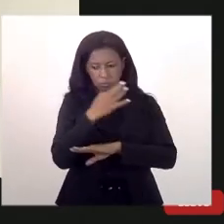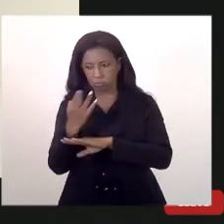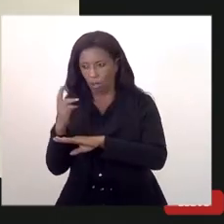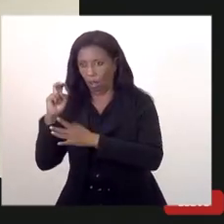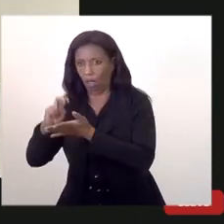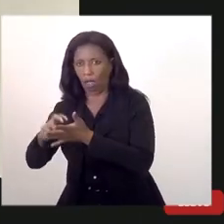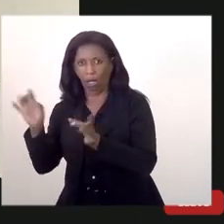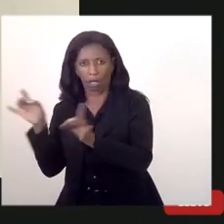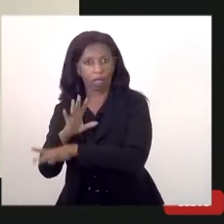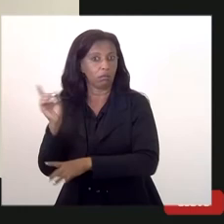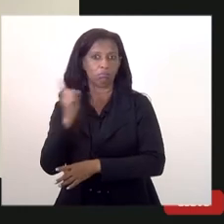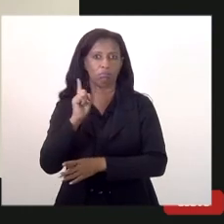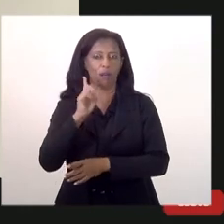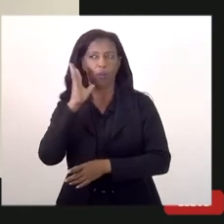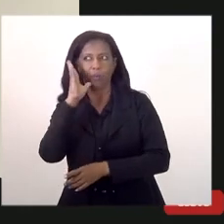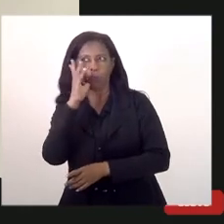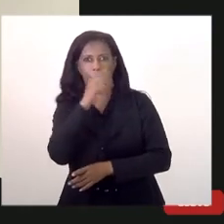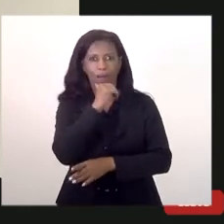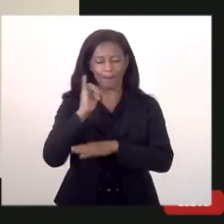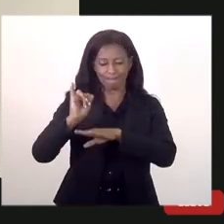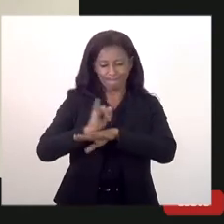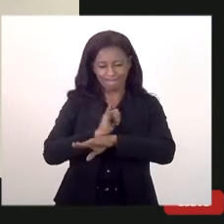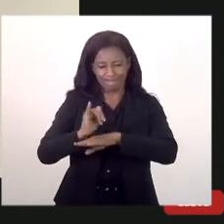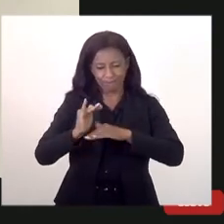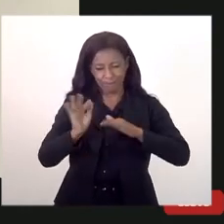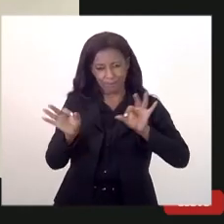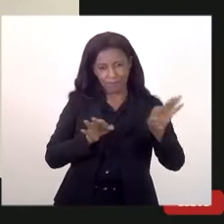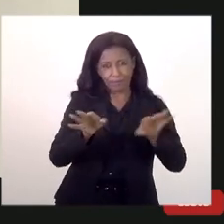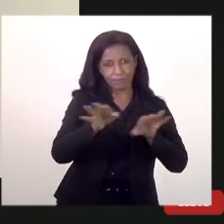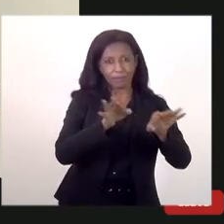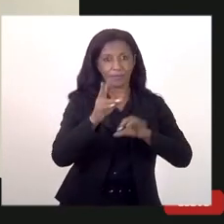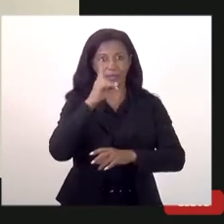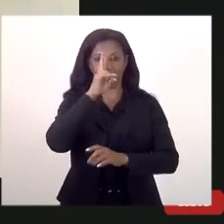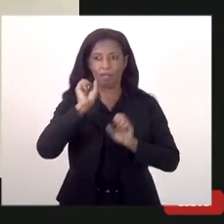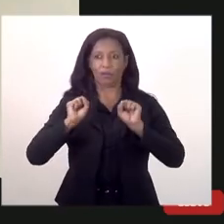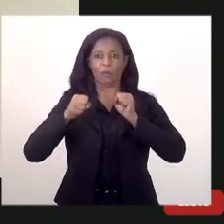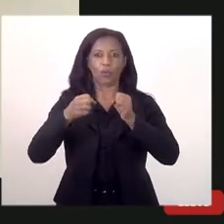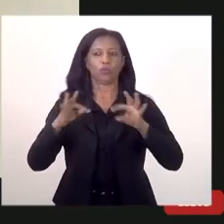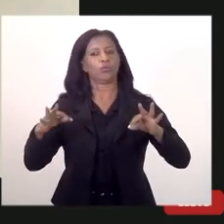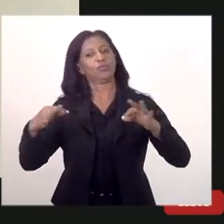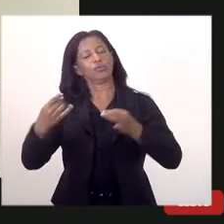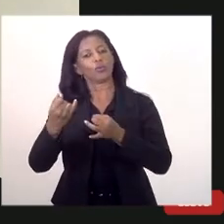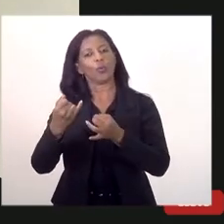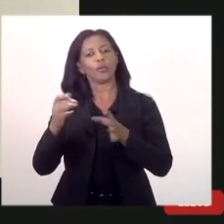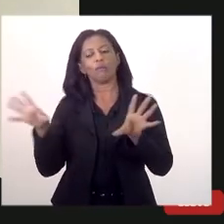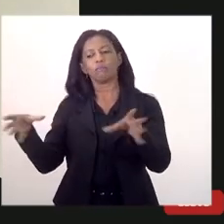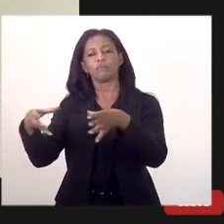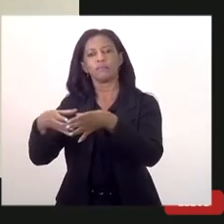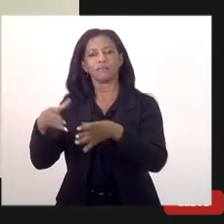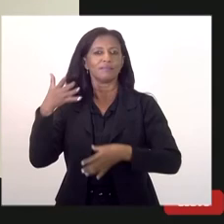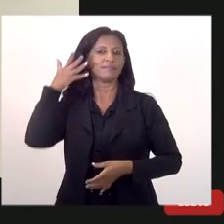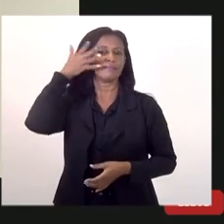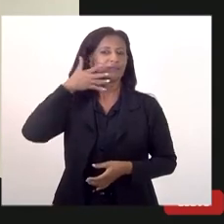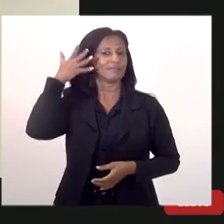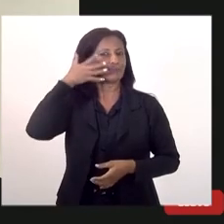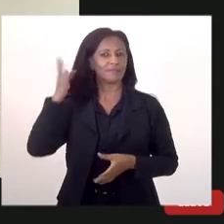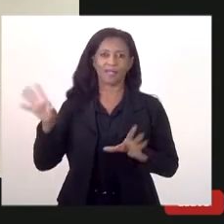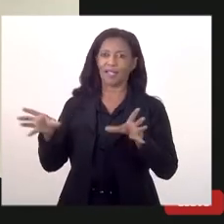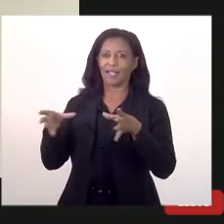planejamento eu acho que a gente está no caminho certo então reforço aí toda a equipe do fórum né a equipe